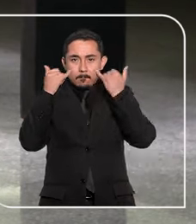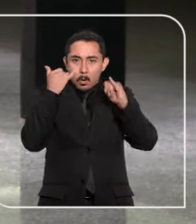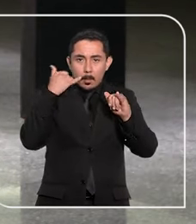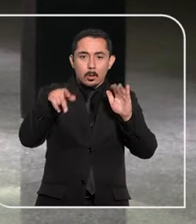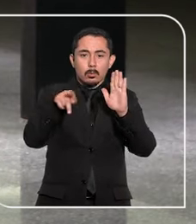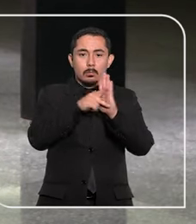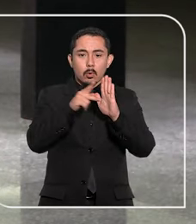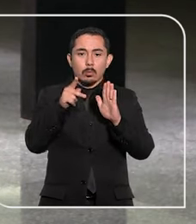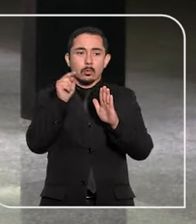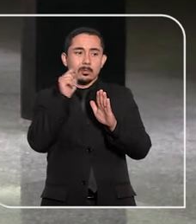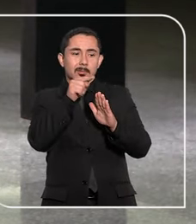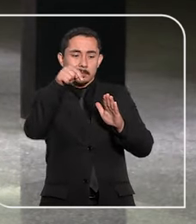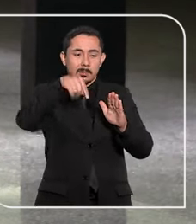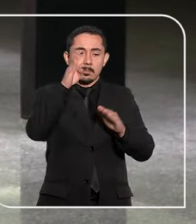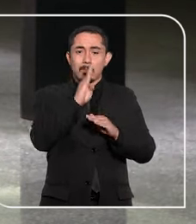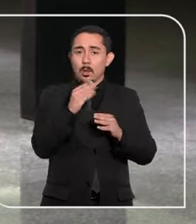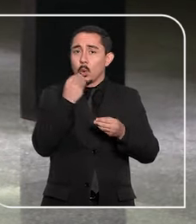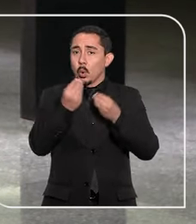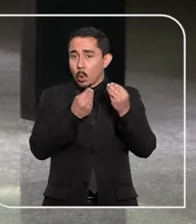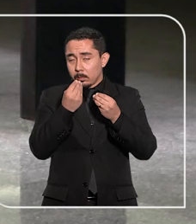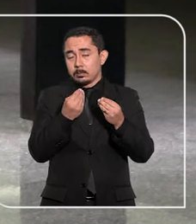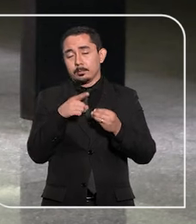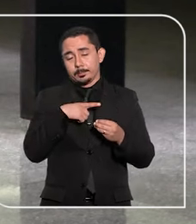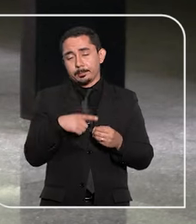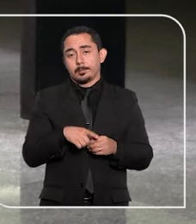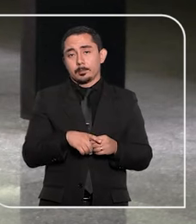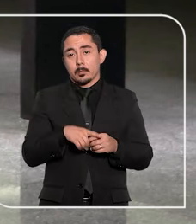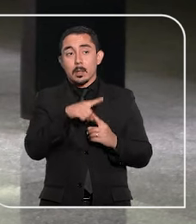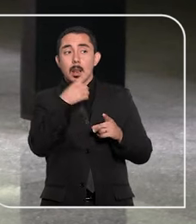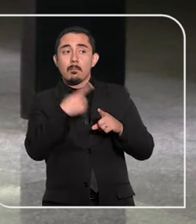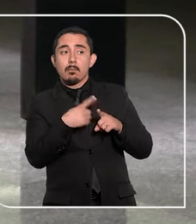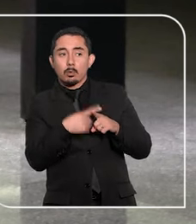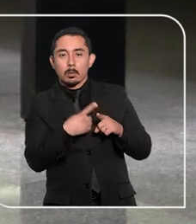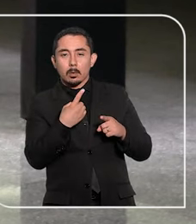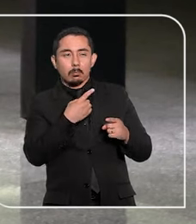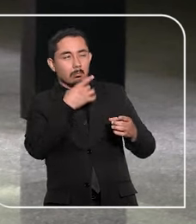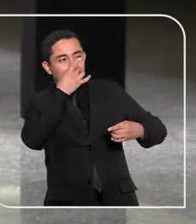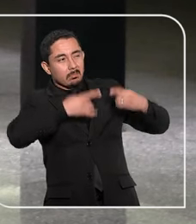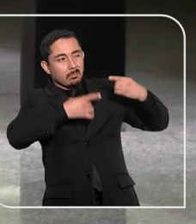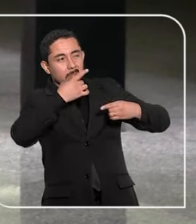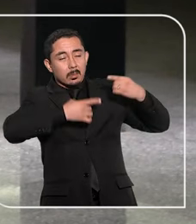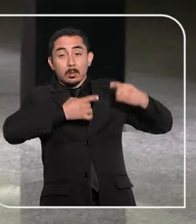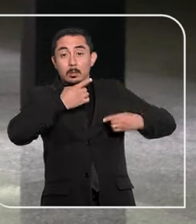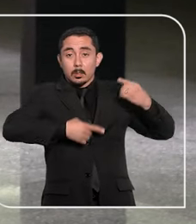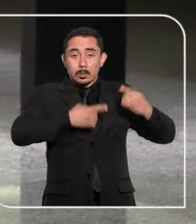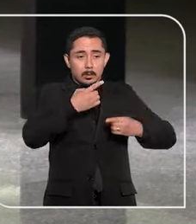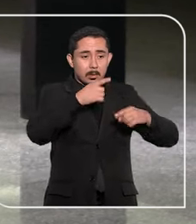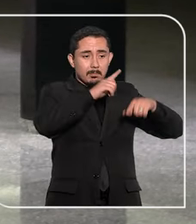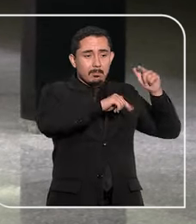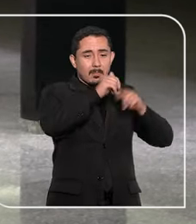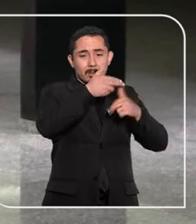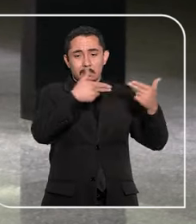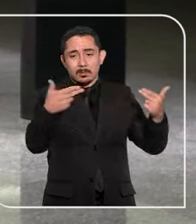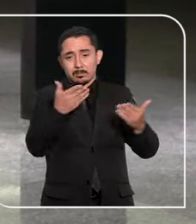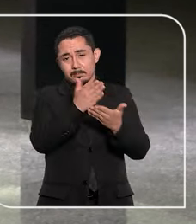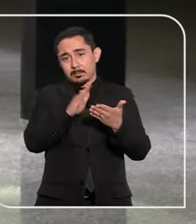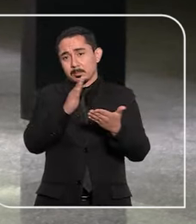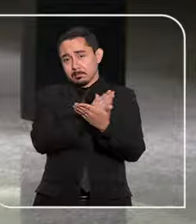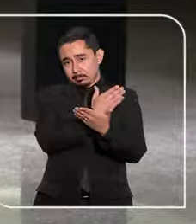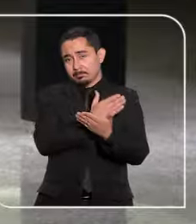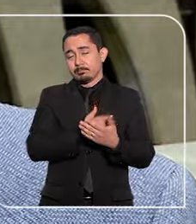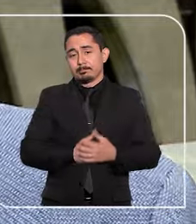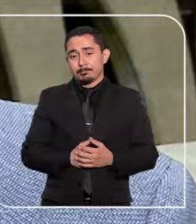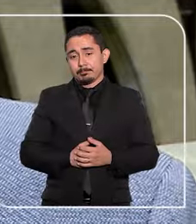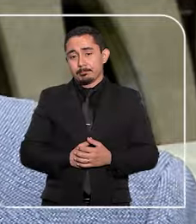rotina de Brent Sikima no Brasil. A motivação do crime começou com desavenças sobre a divisão patrimonial após o